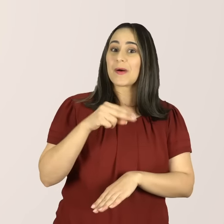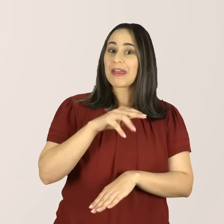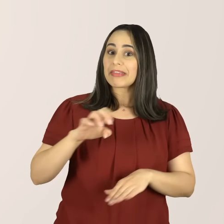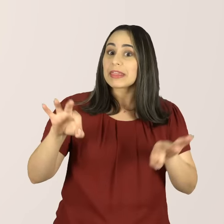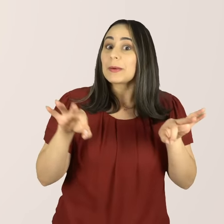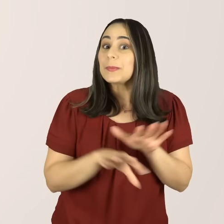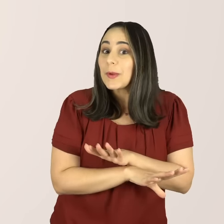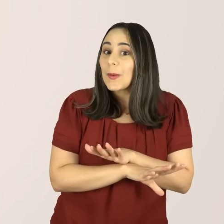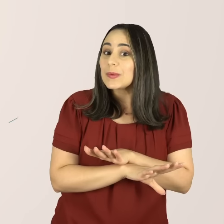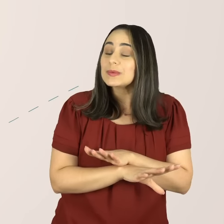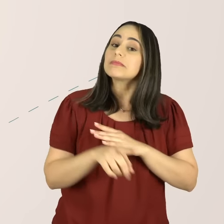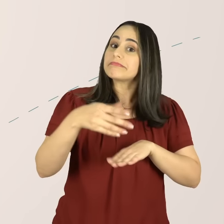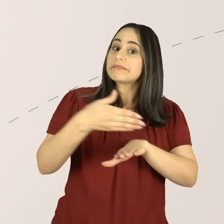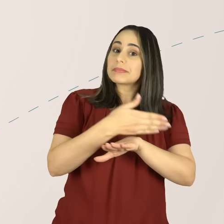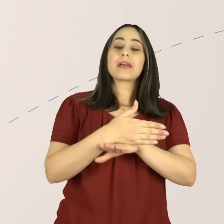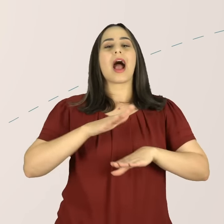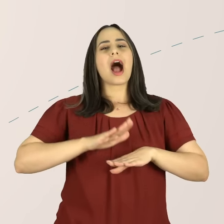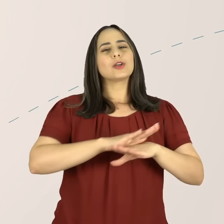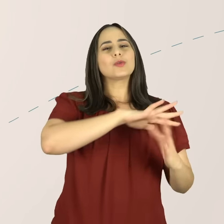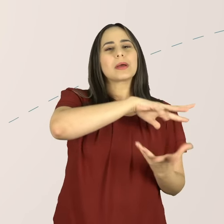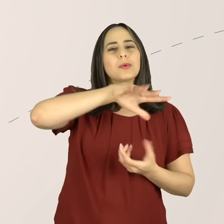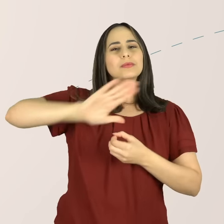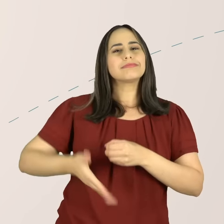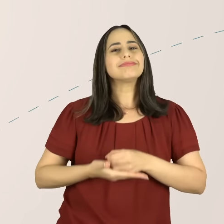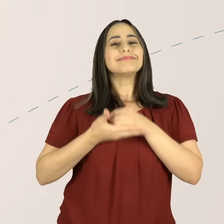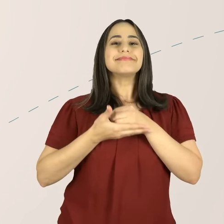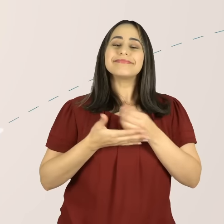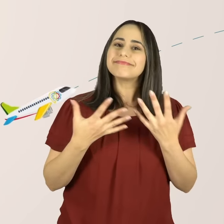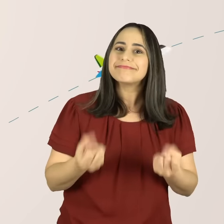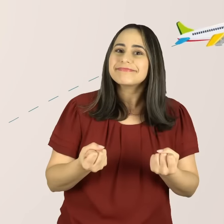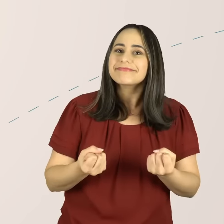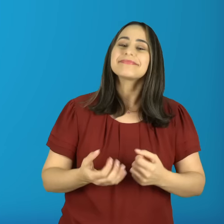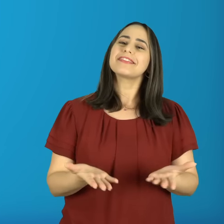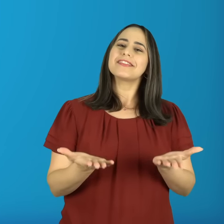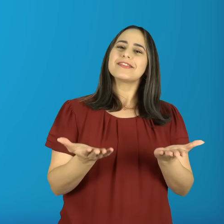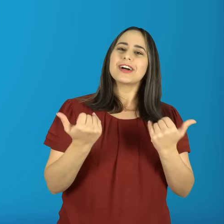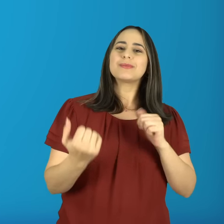pronto para participar da ONE e colaborar com a sustentabilidade do planeta?